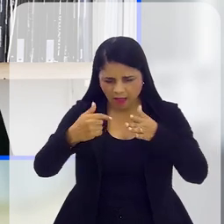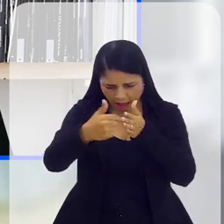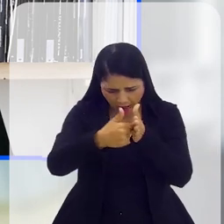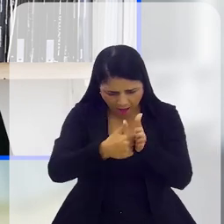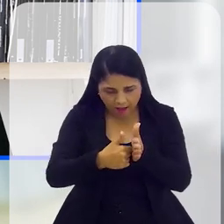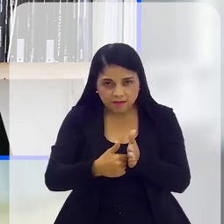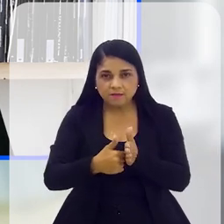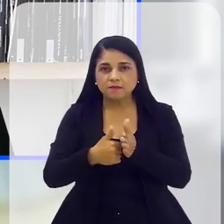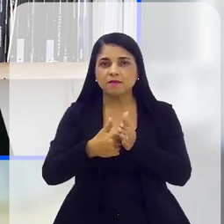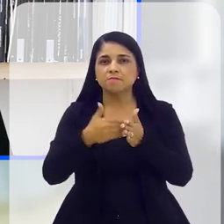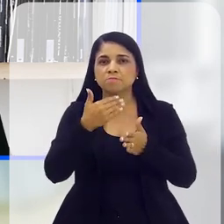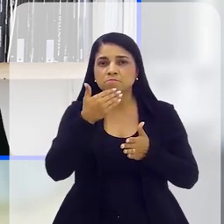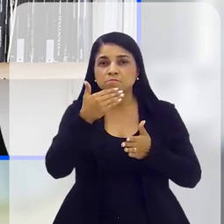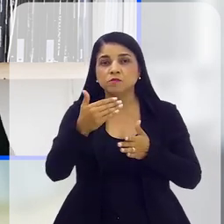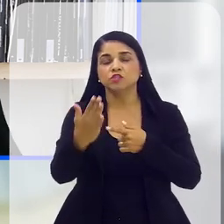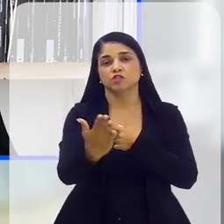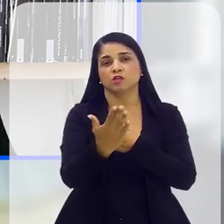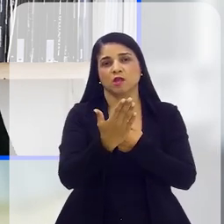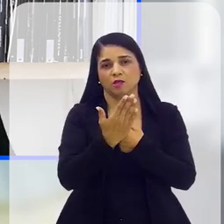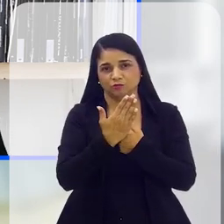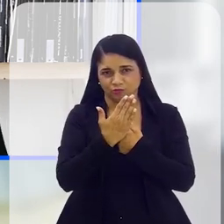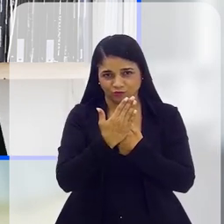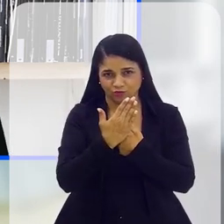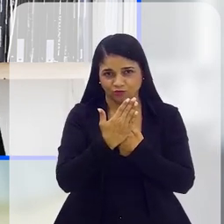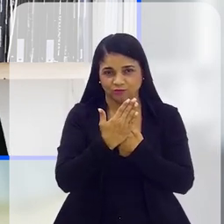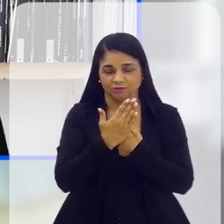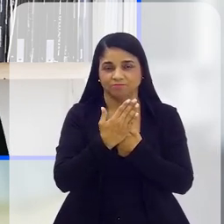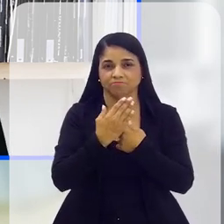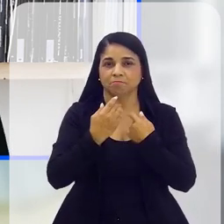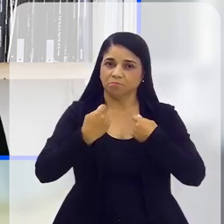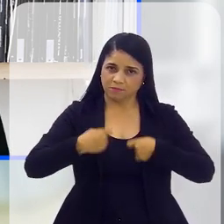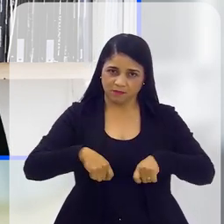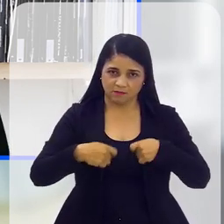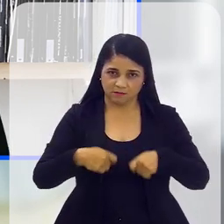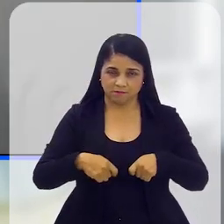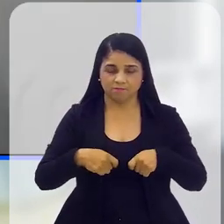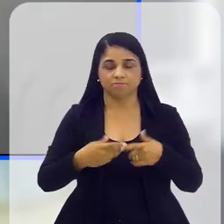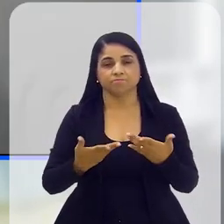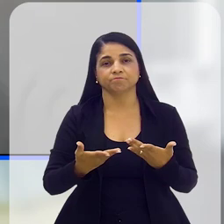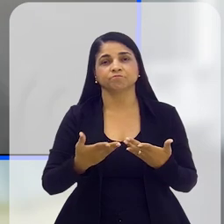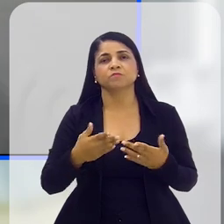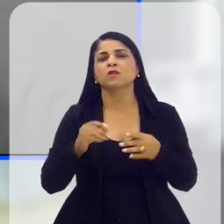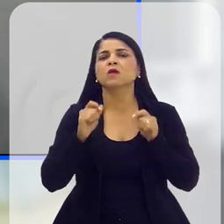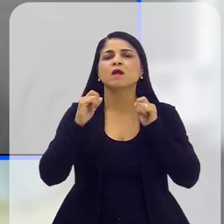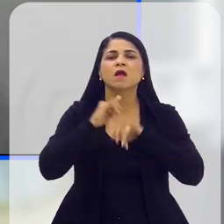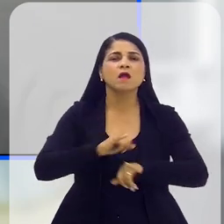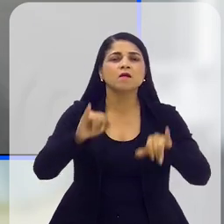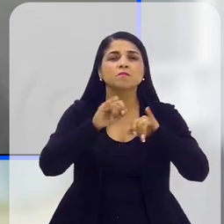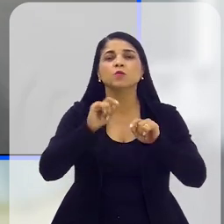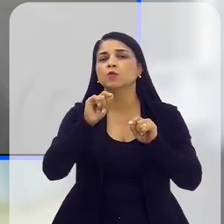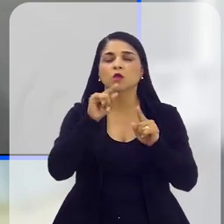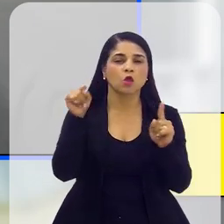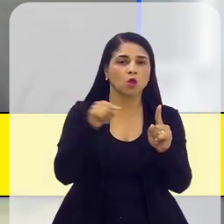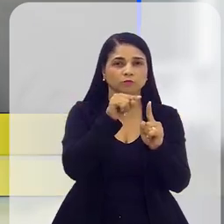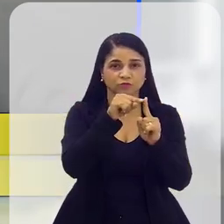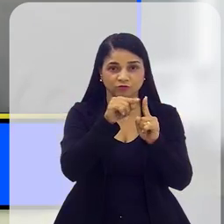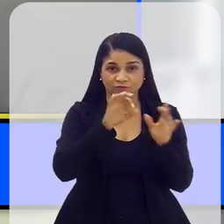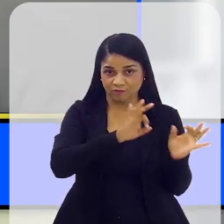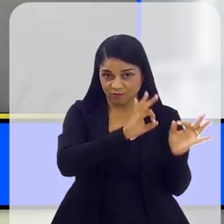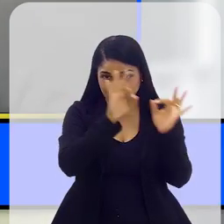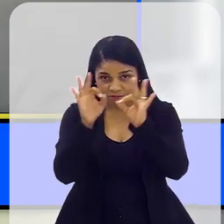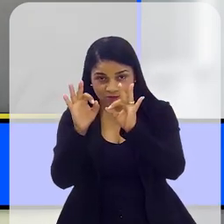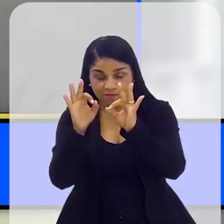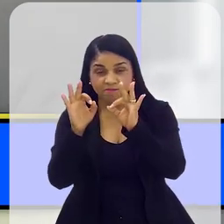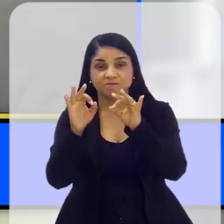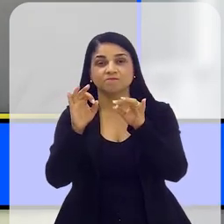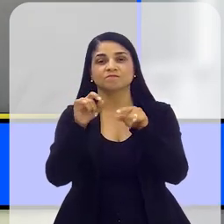realmente se precisar e qual que é o objetivo da campanha na prática em si. Oi, Flávio e as pessoas que estão nos assistindo, realmente